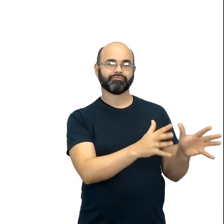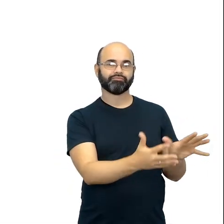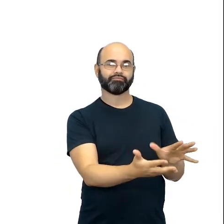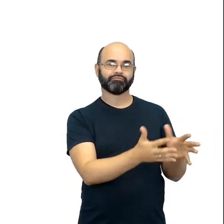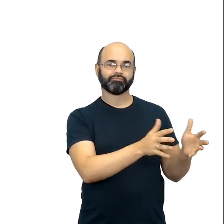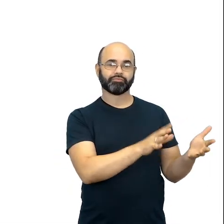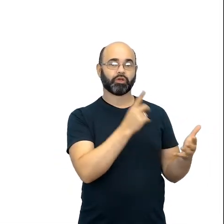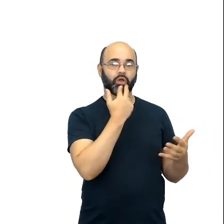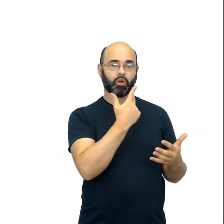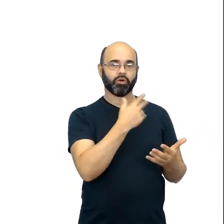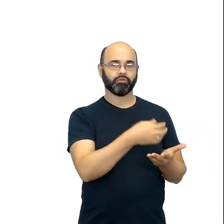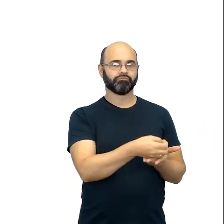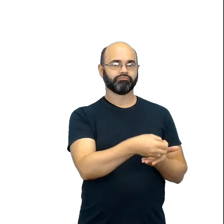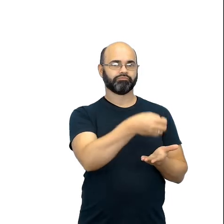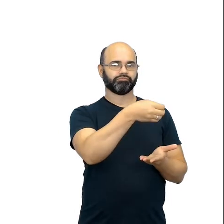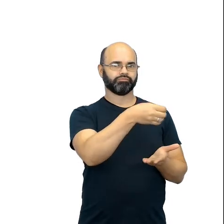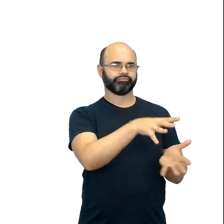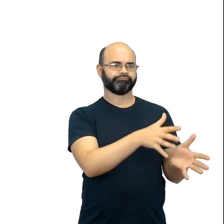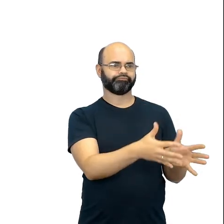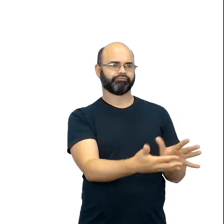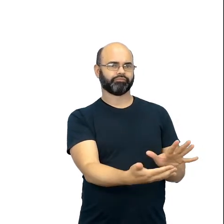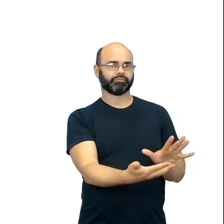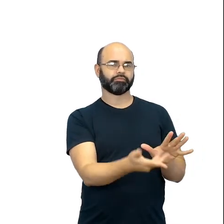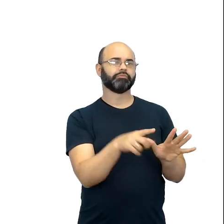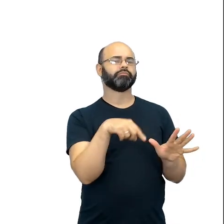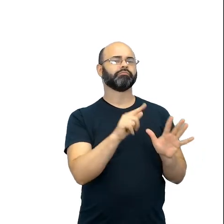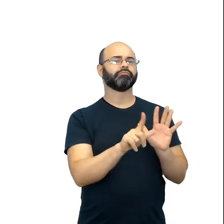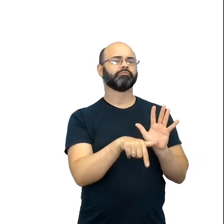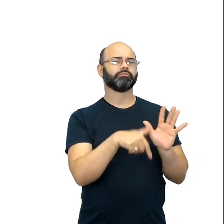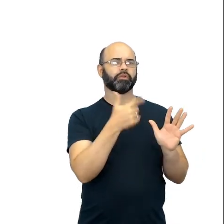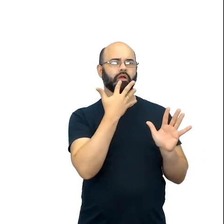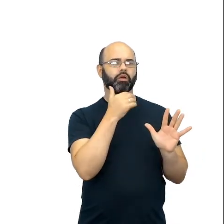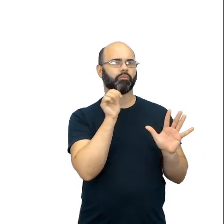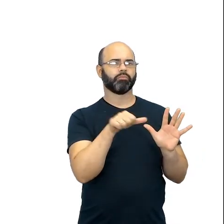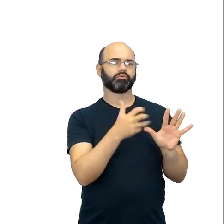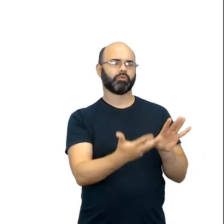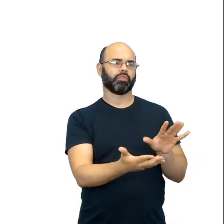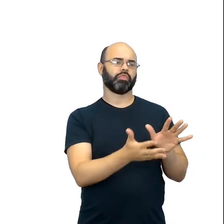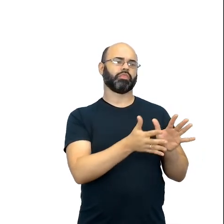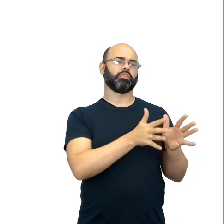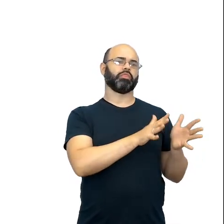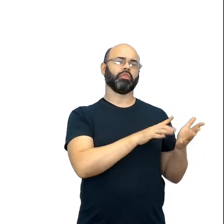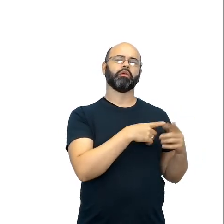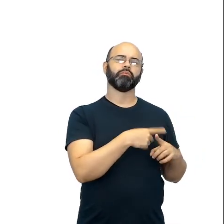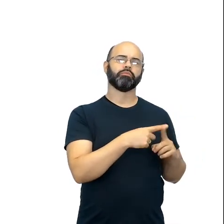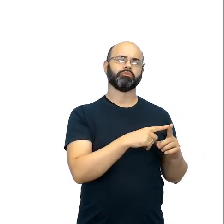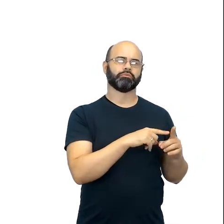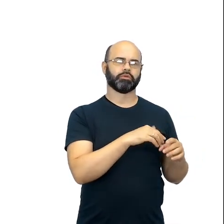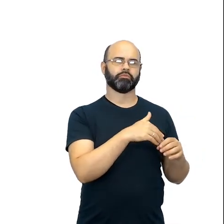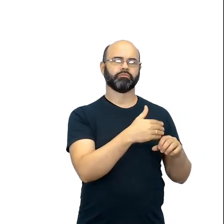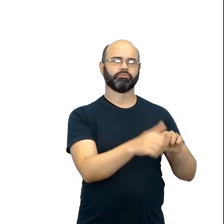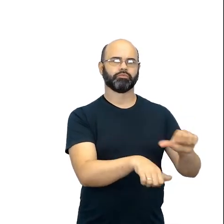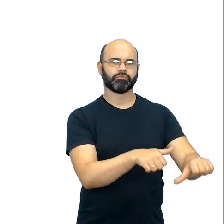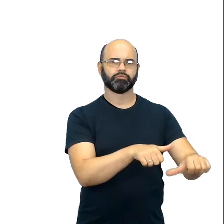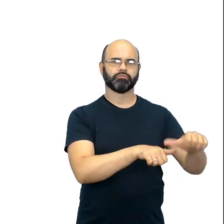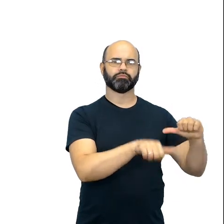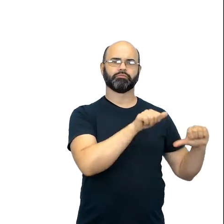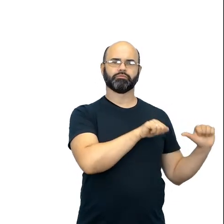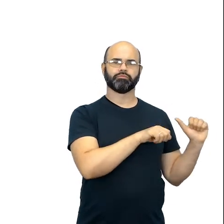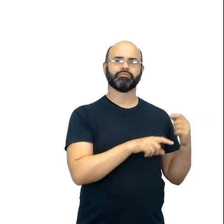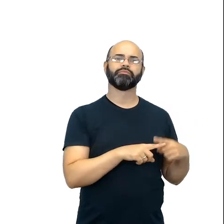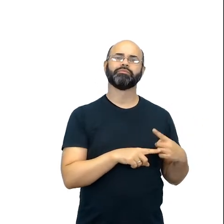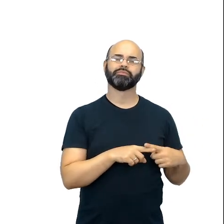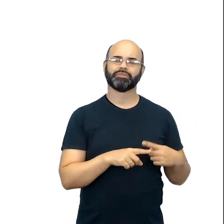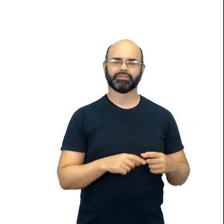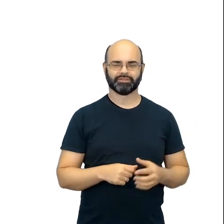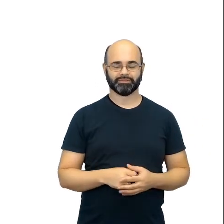verdade, ser visível. Então, eu consigo puxar o primeiro bimestre e iniciar o segundo. E aí, tudo bem, o